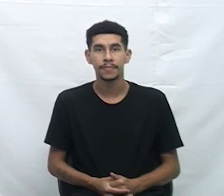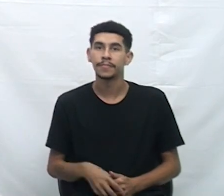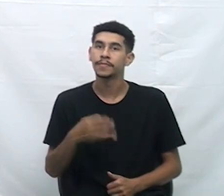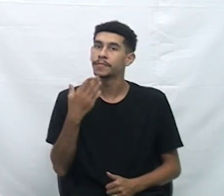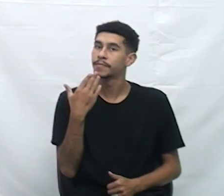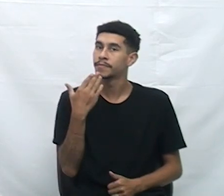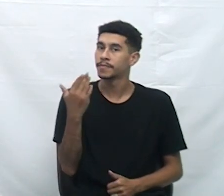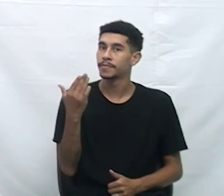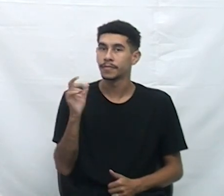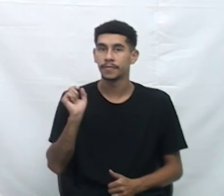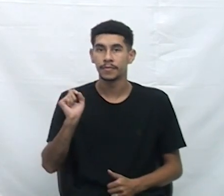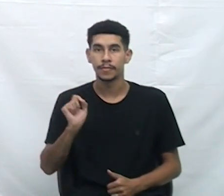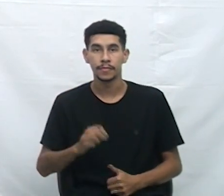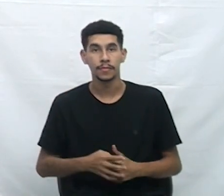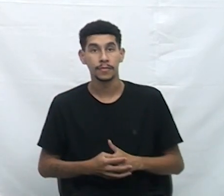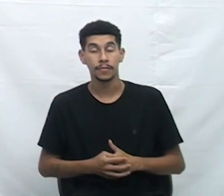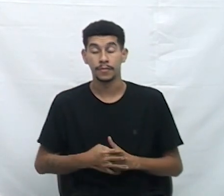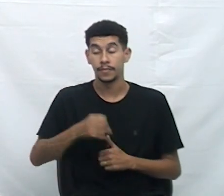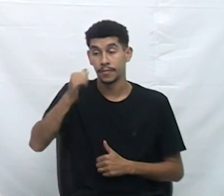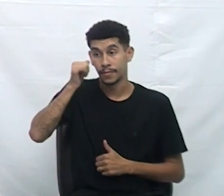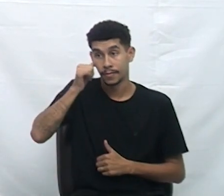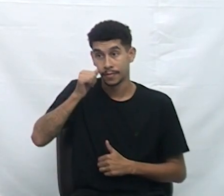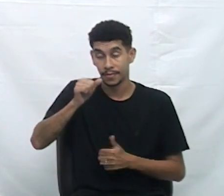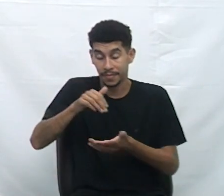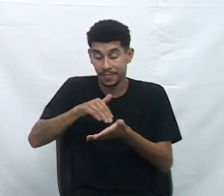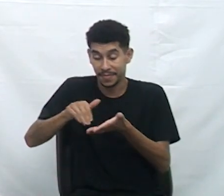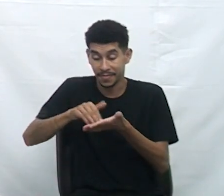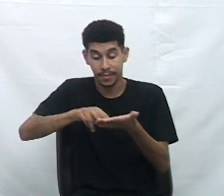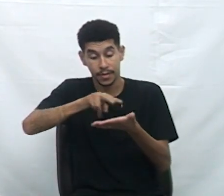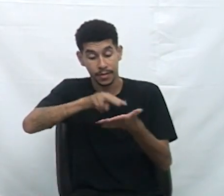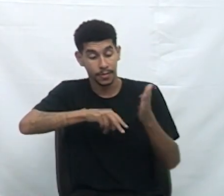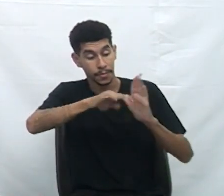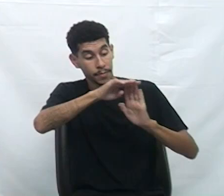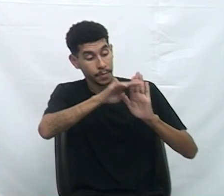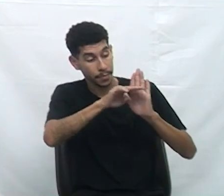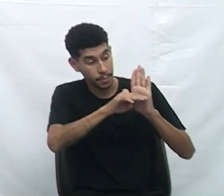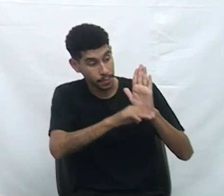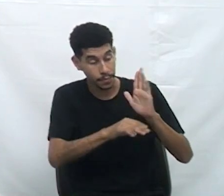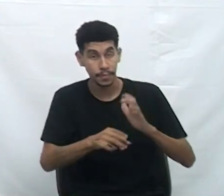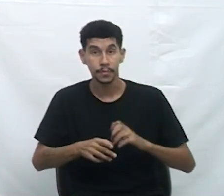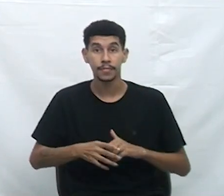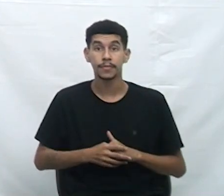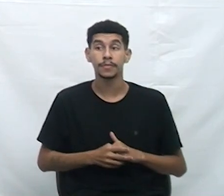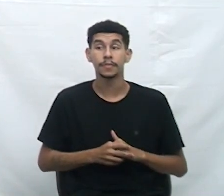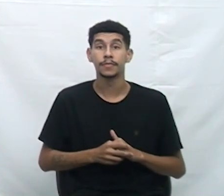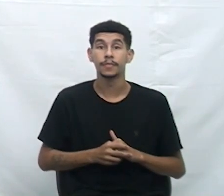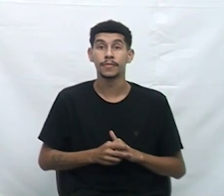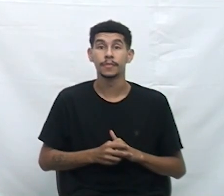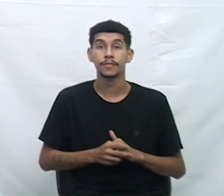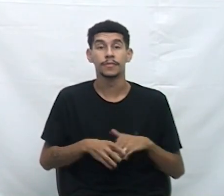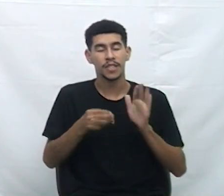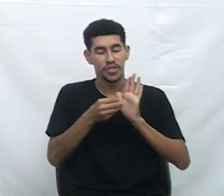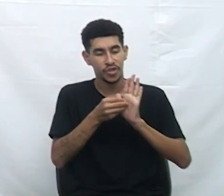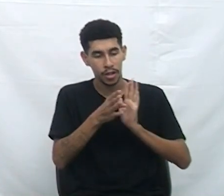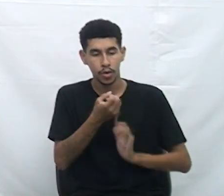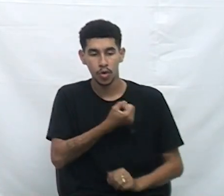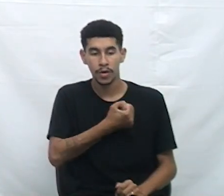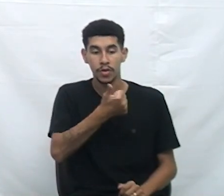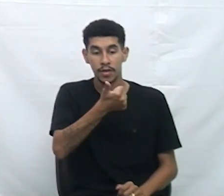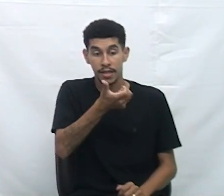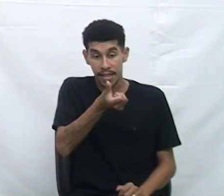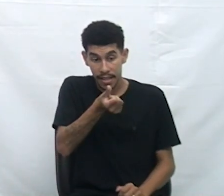Solicito à senhora secretária que faça a leitura das matérias. Grande expediente. Indicação número